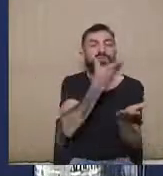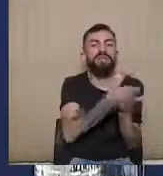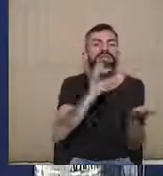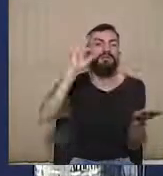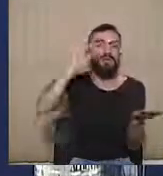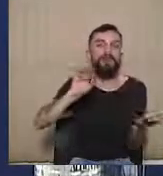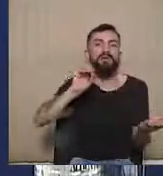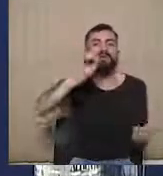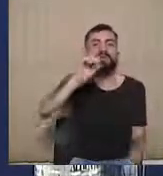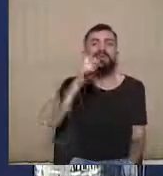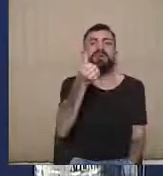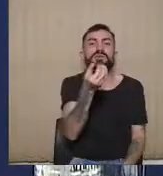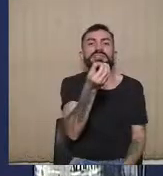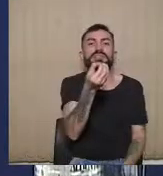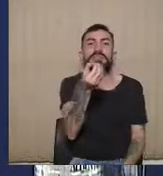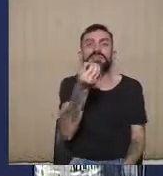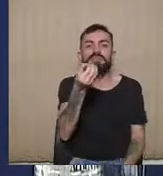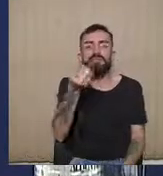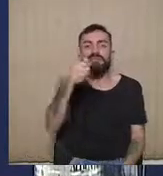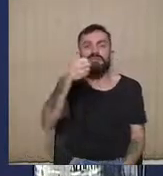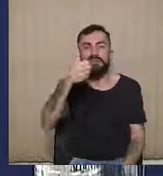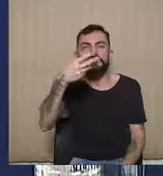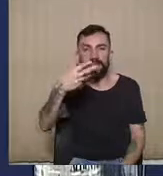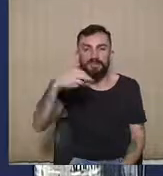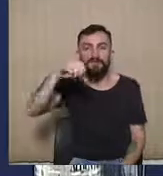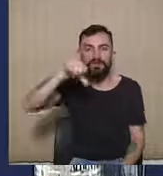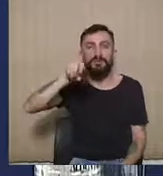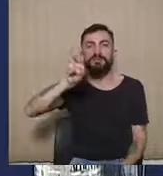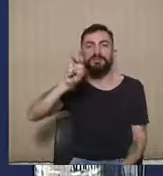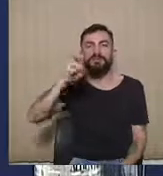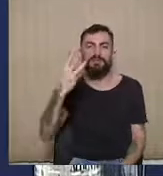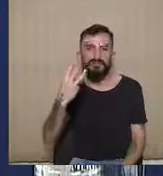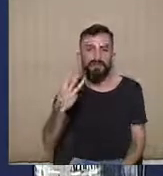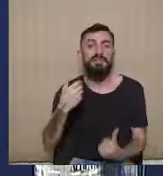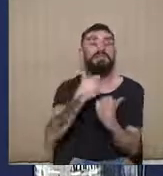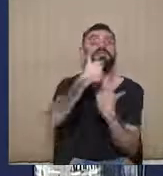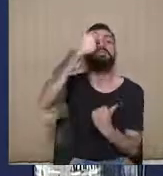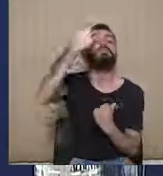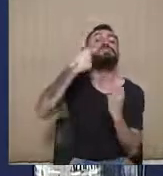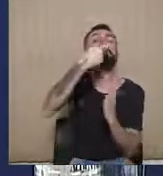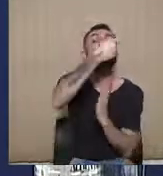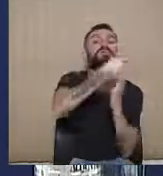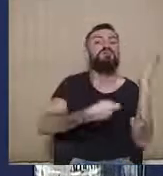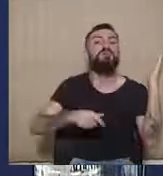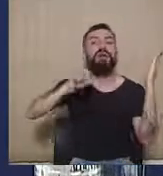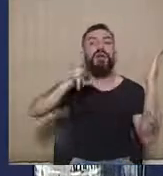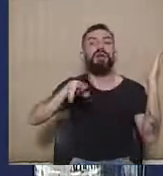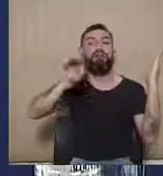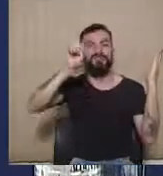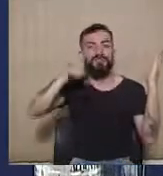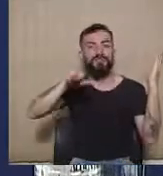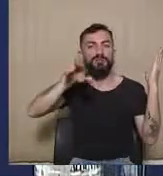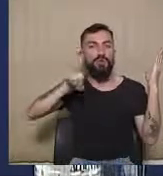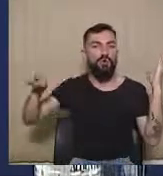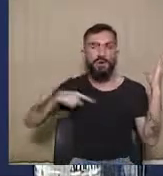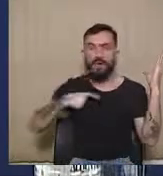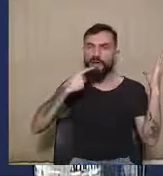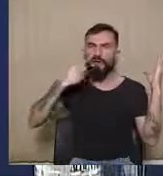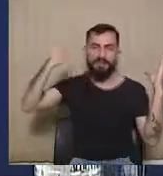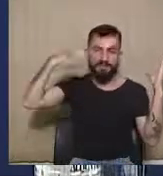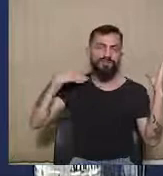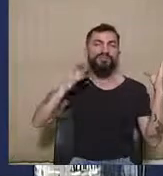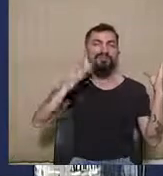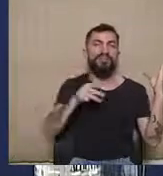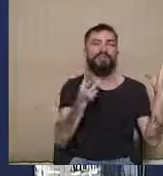0613953, o relator é ministro Alexandre de Moraes, é um acórdão recente do dia 3 do